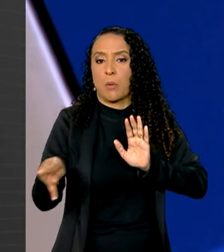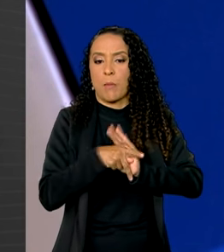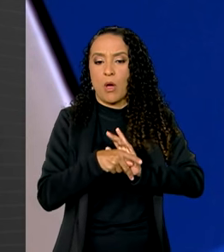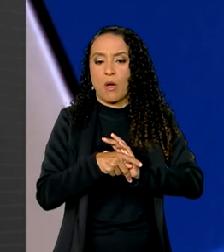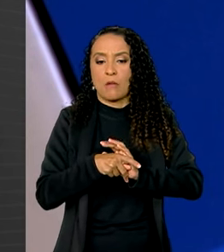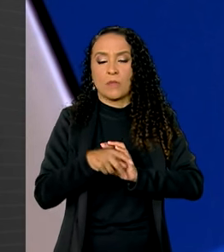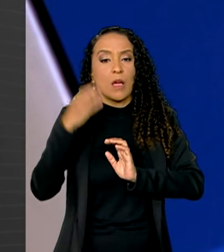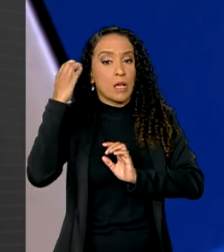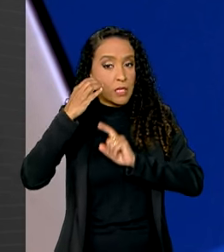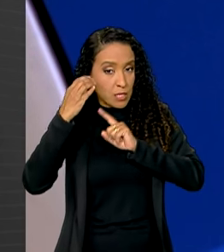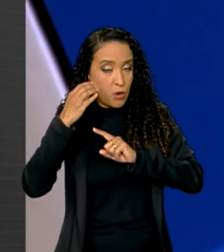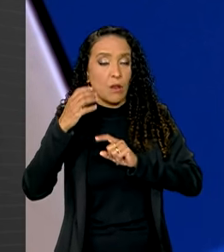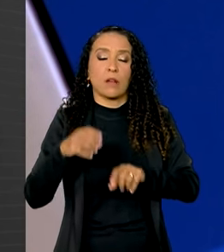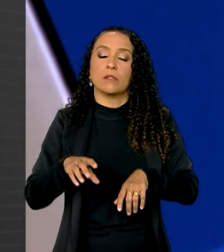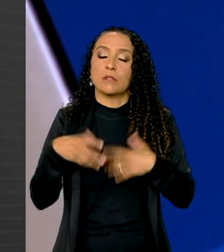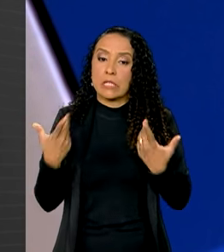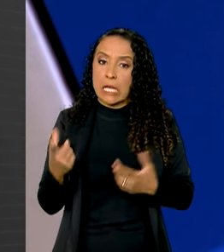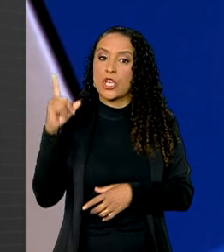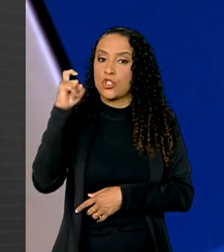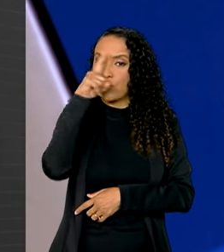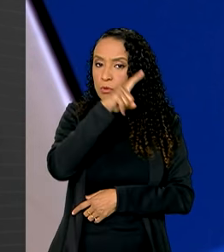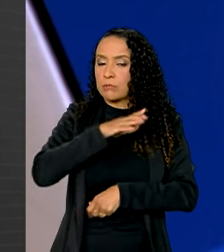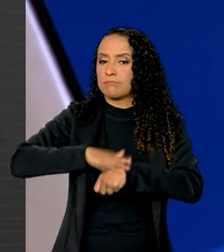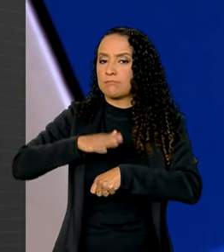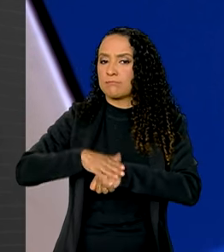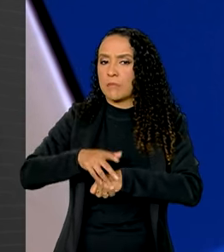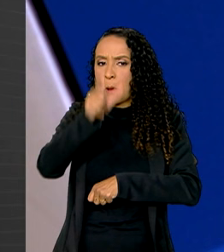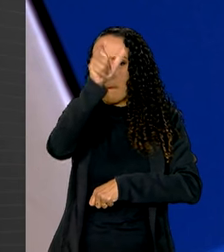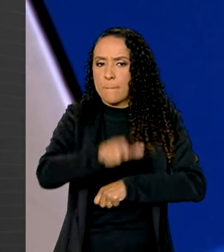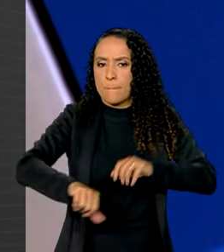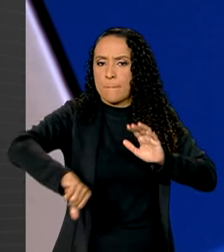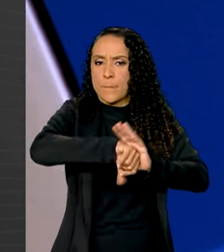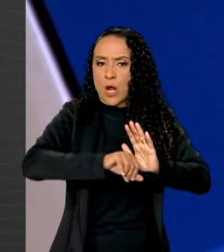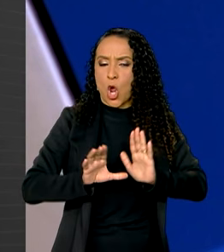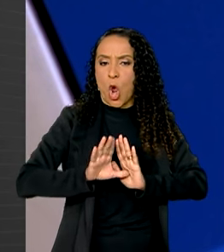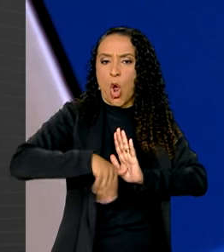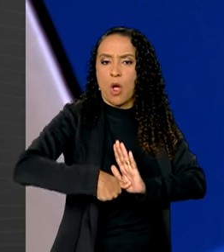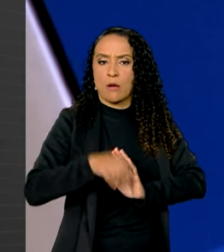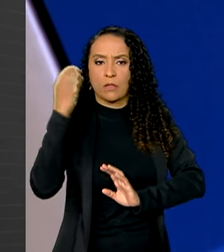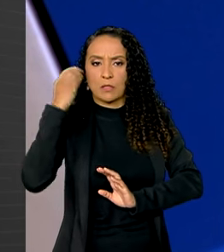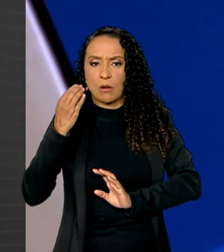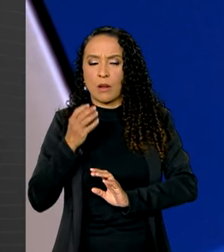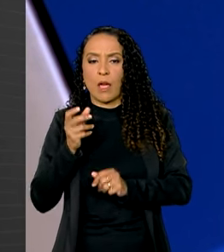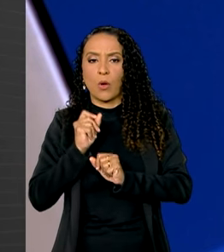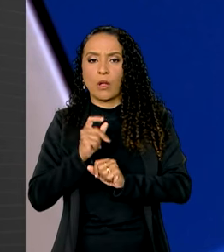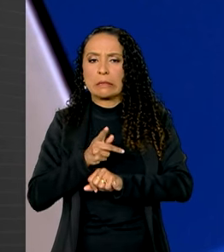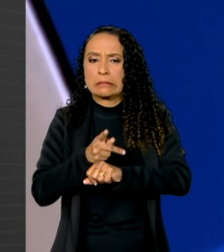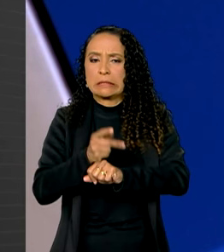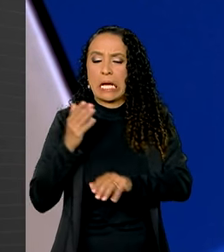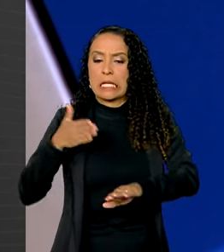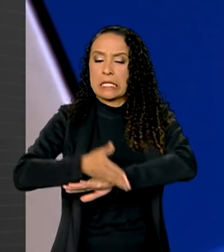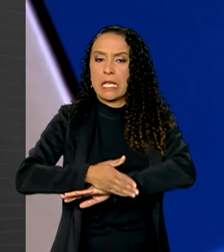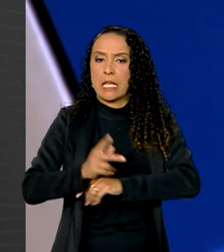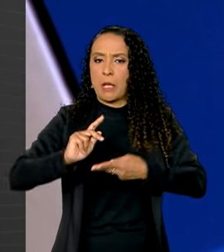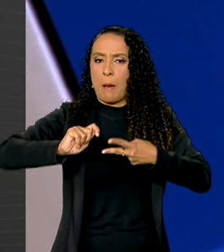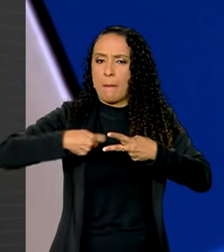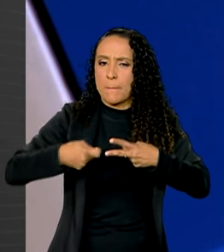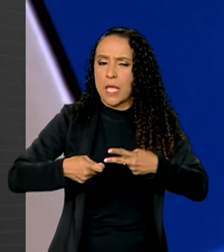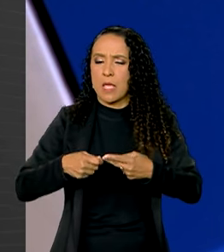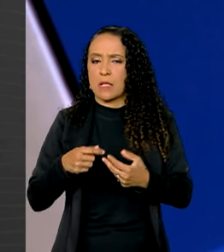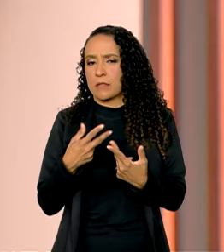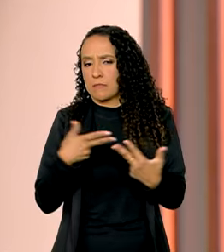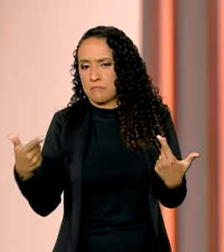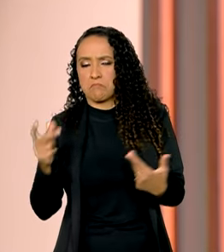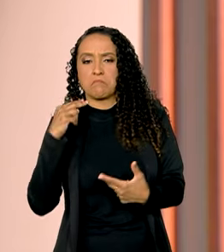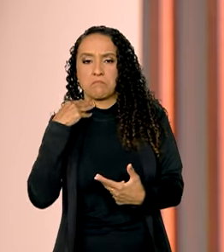chip do aparelho. E isso dificulta a ação de golpistas que roubam celulares em busca de acesso a PIX e funções de